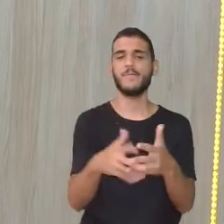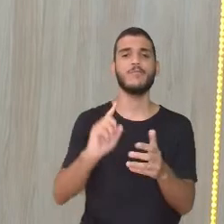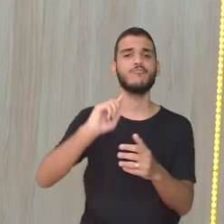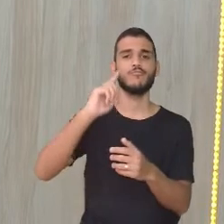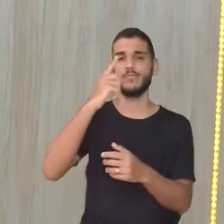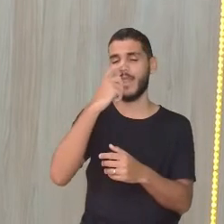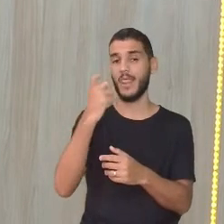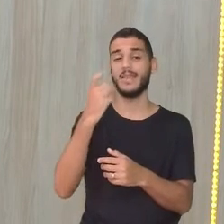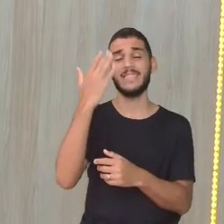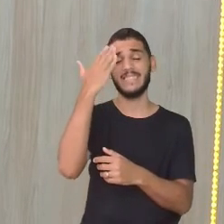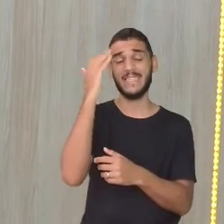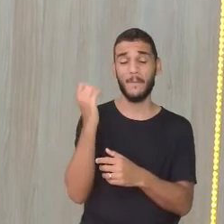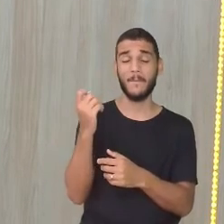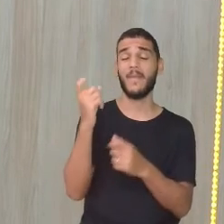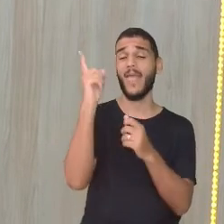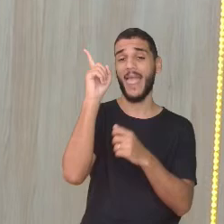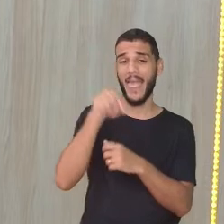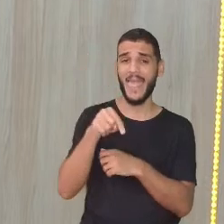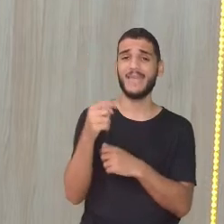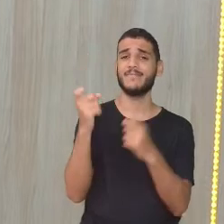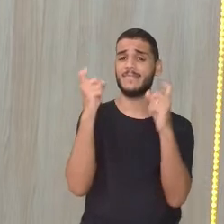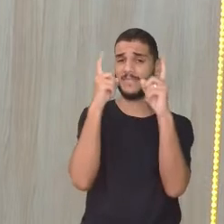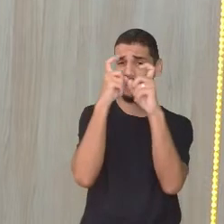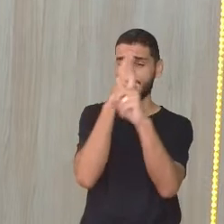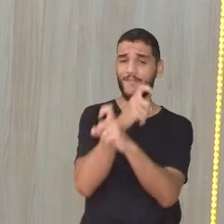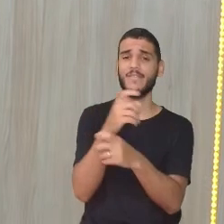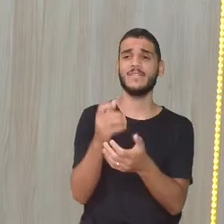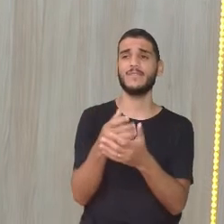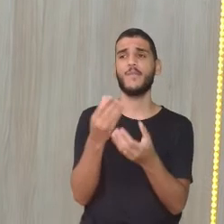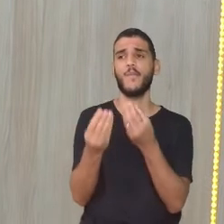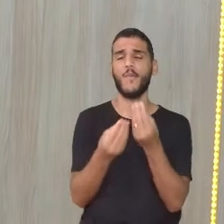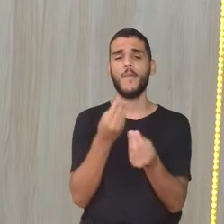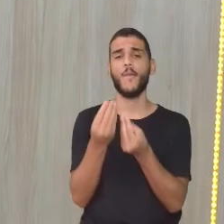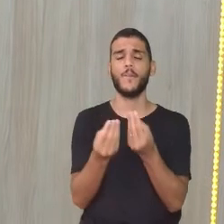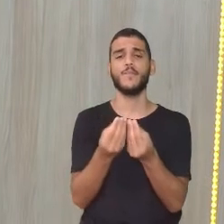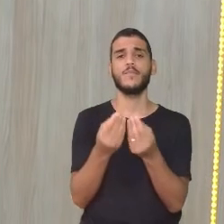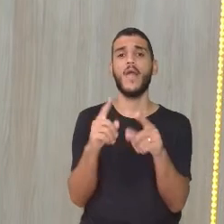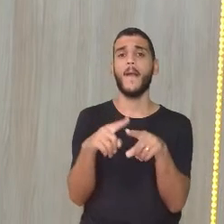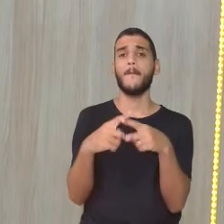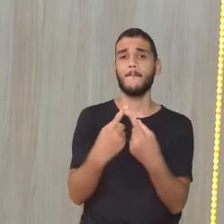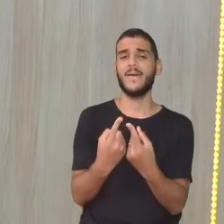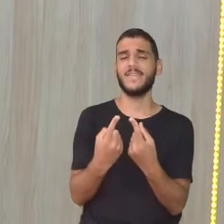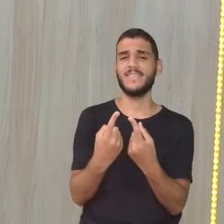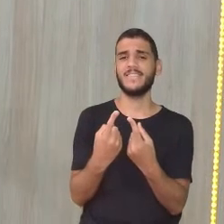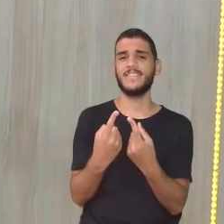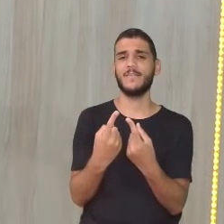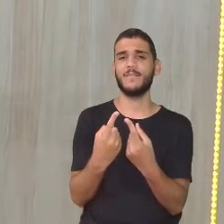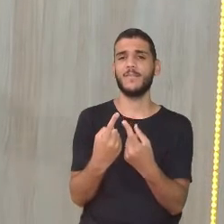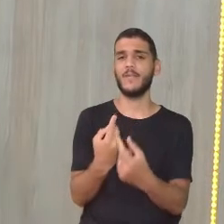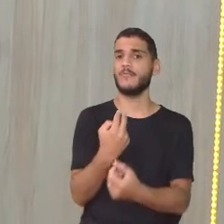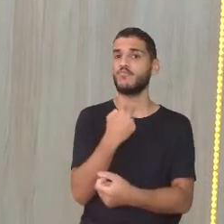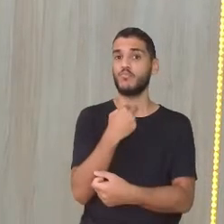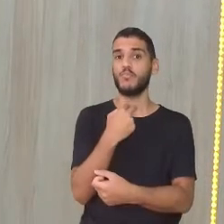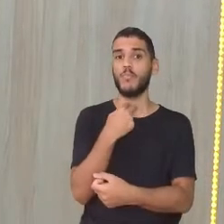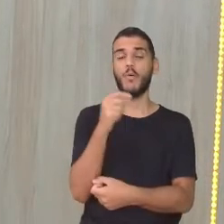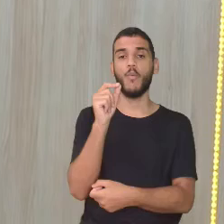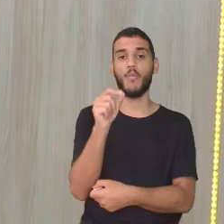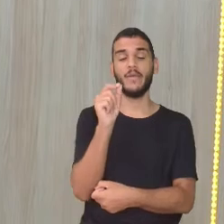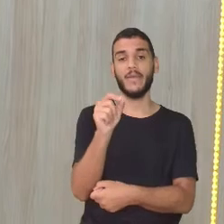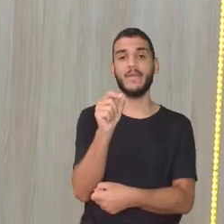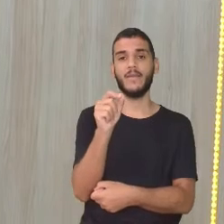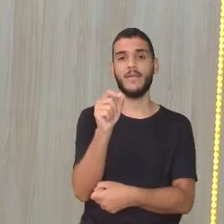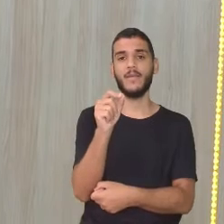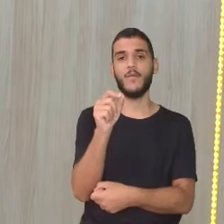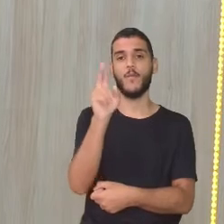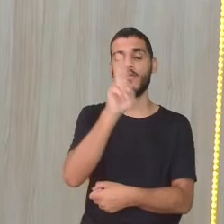que às vezes é muito complicado, né? Essa questão da coleta de lixo também. Mas, o que a gente não pode fazer é queimar esse lixo. Isso.